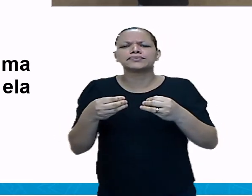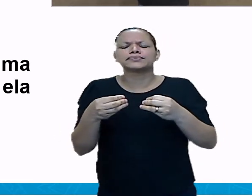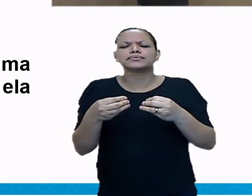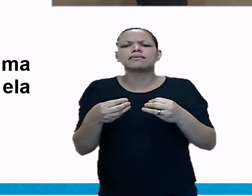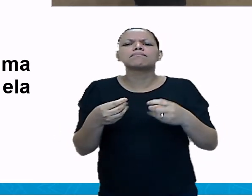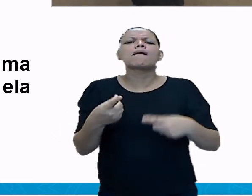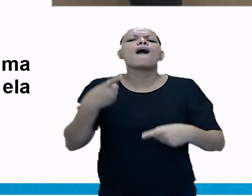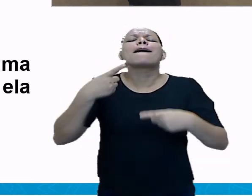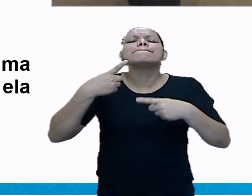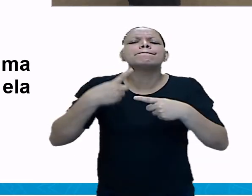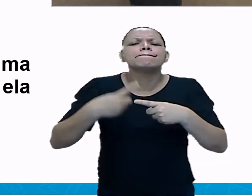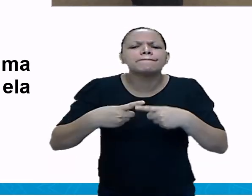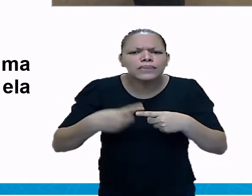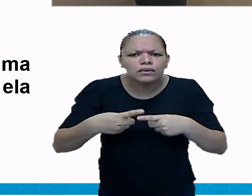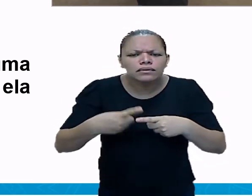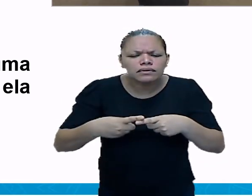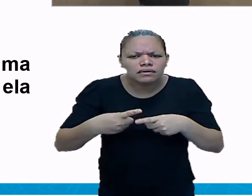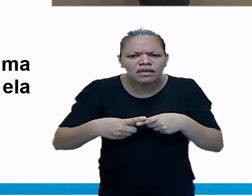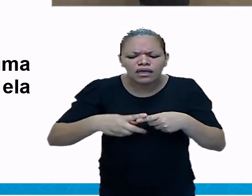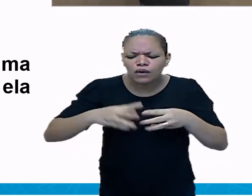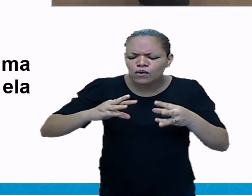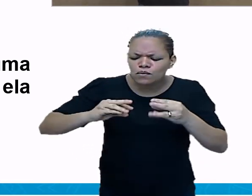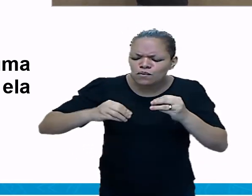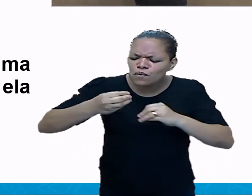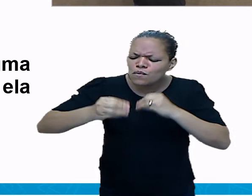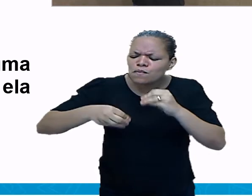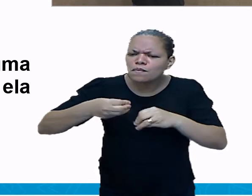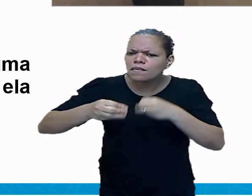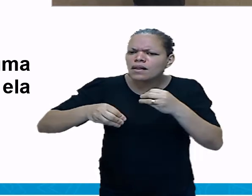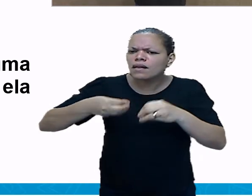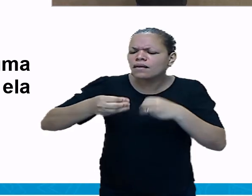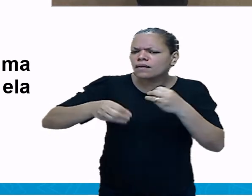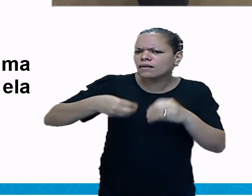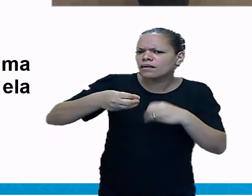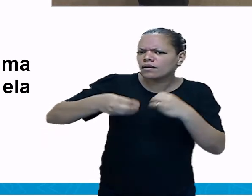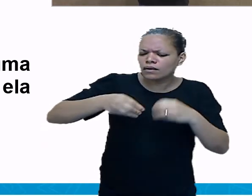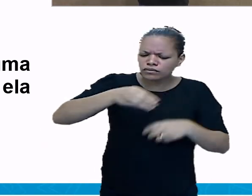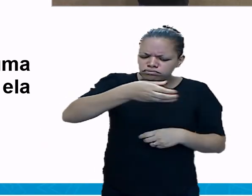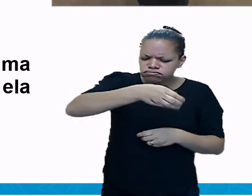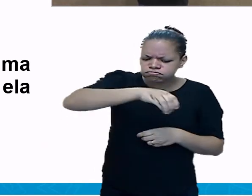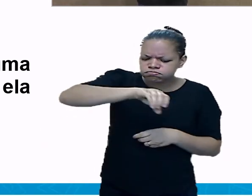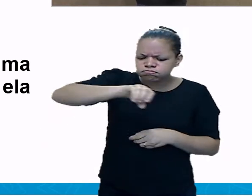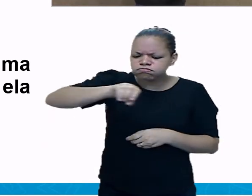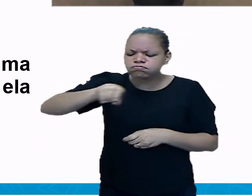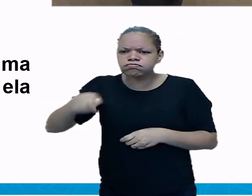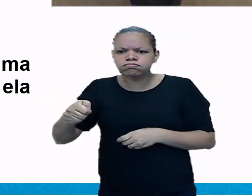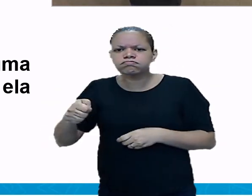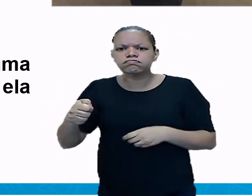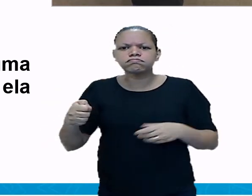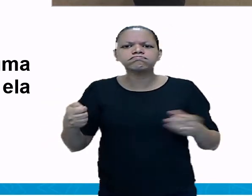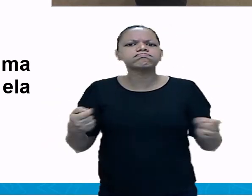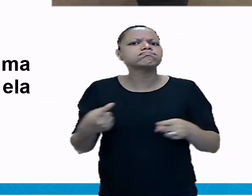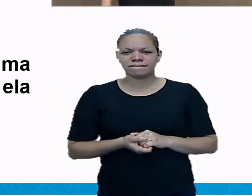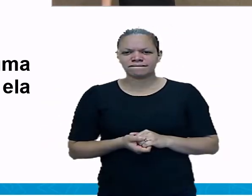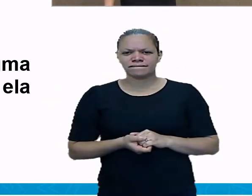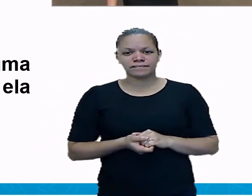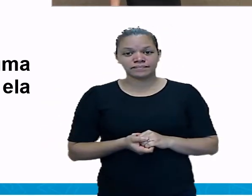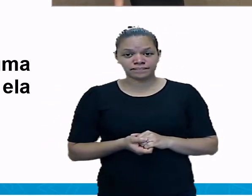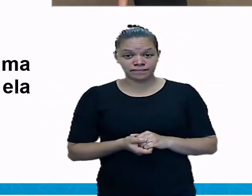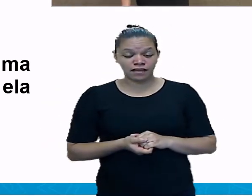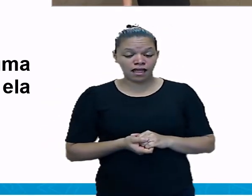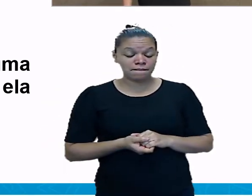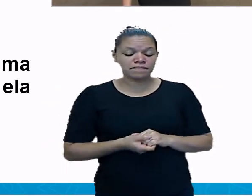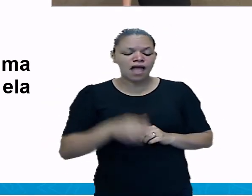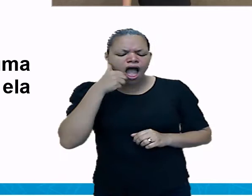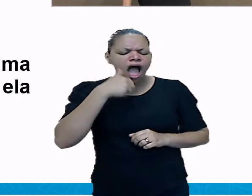Por que o plástico é de cabo no caso? Gente, vamos já emendar aí na segunda questão. Para